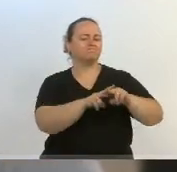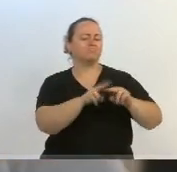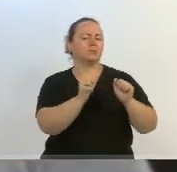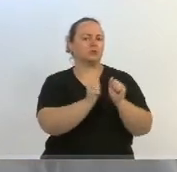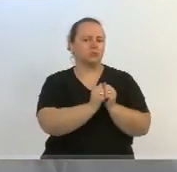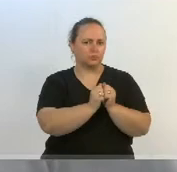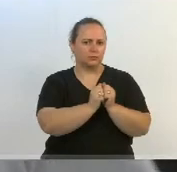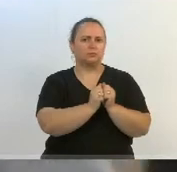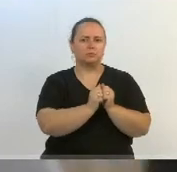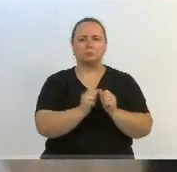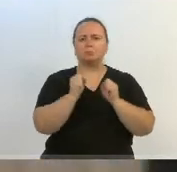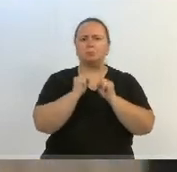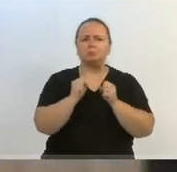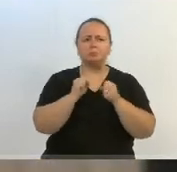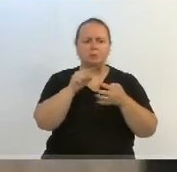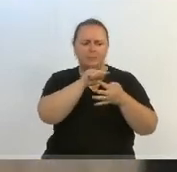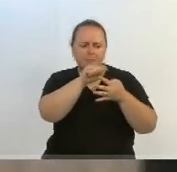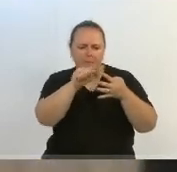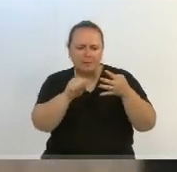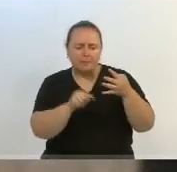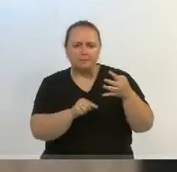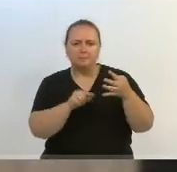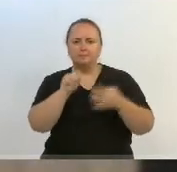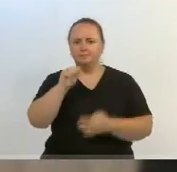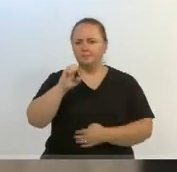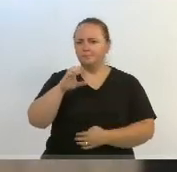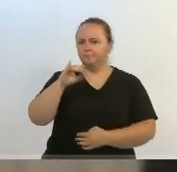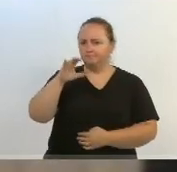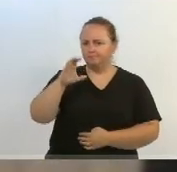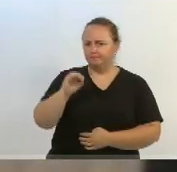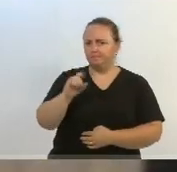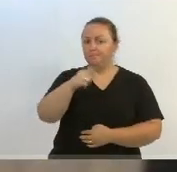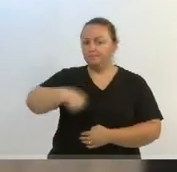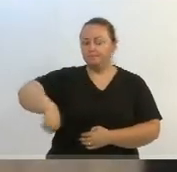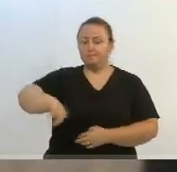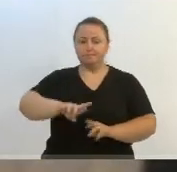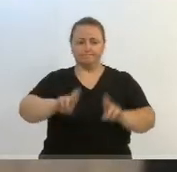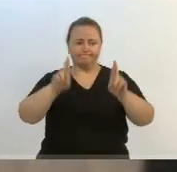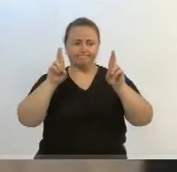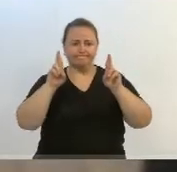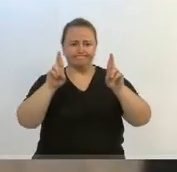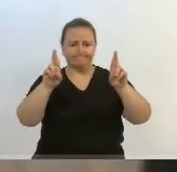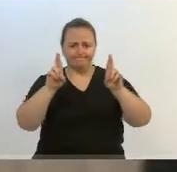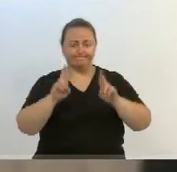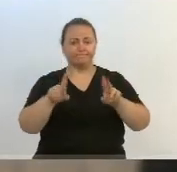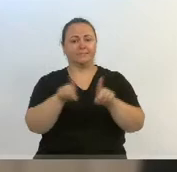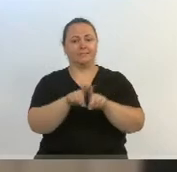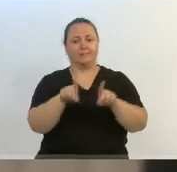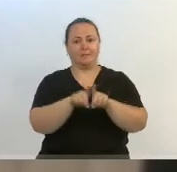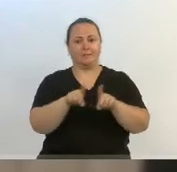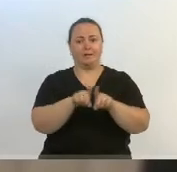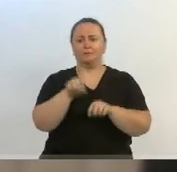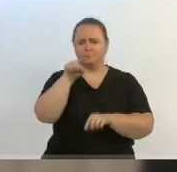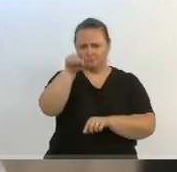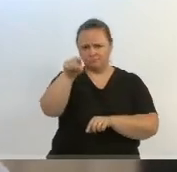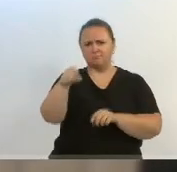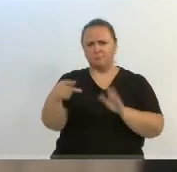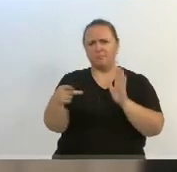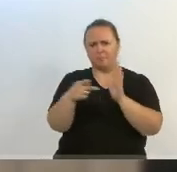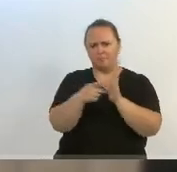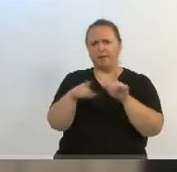poderia estar aqui a Écio Neves e tantos outros que a gente está na expectativa, o Jucar, que também é do PMDB, e tantos outros do seu partido também.